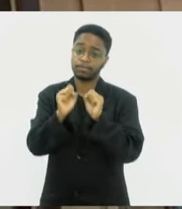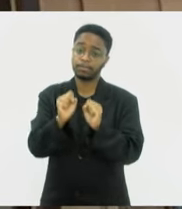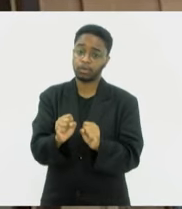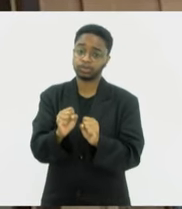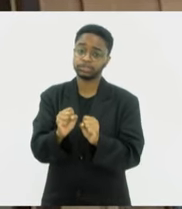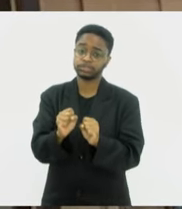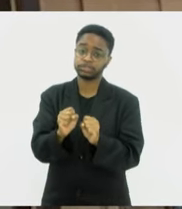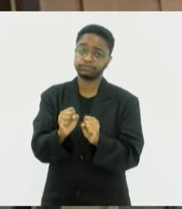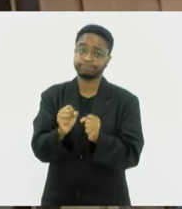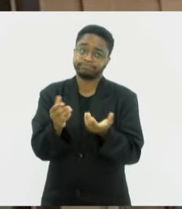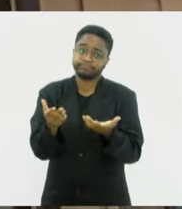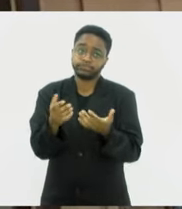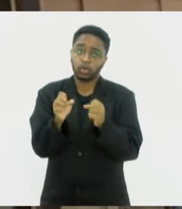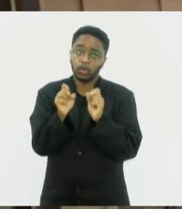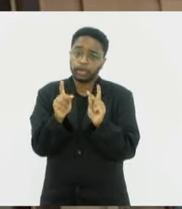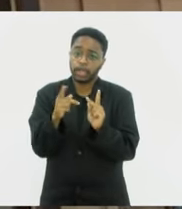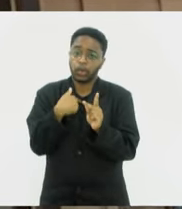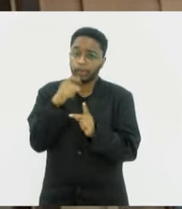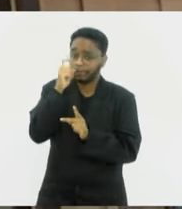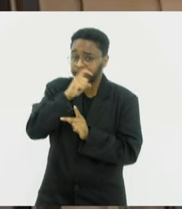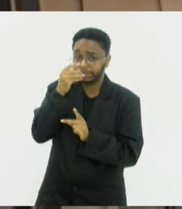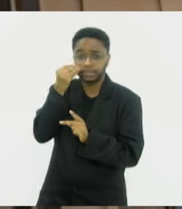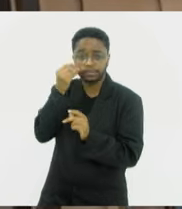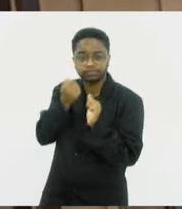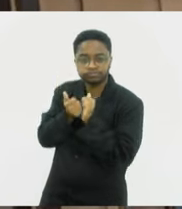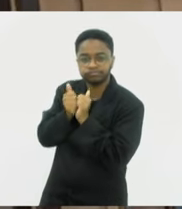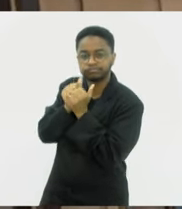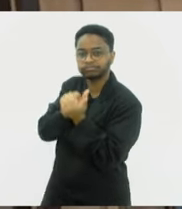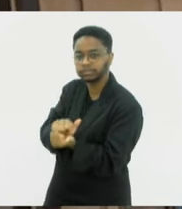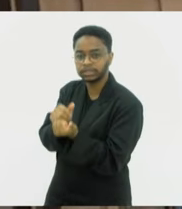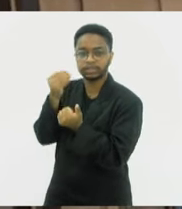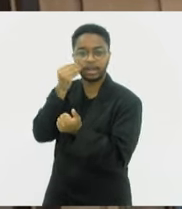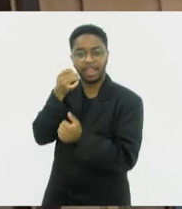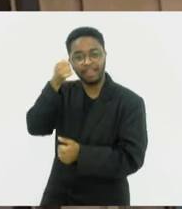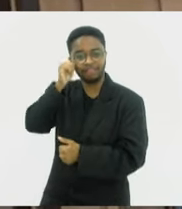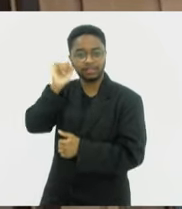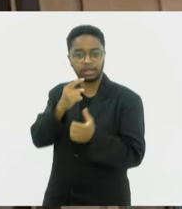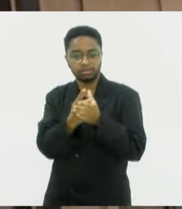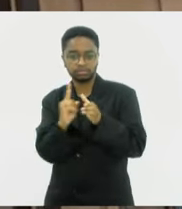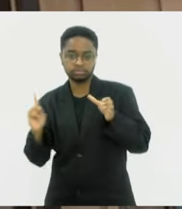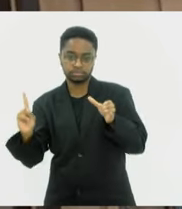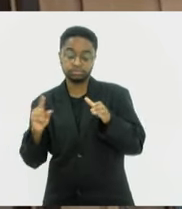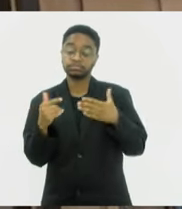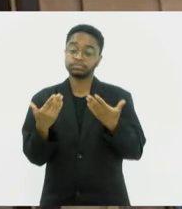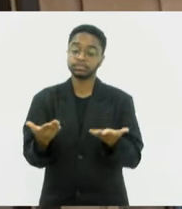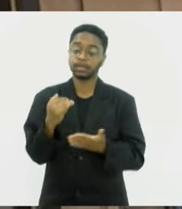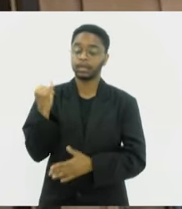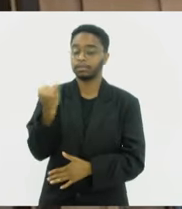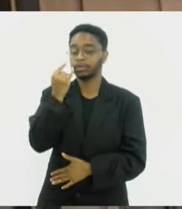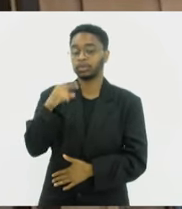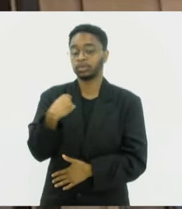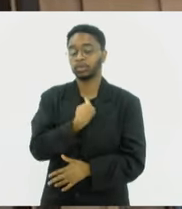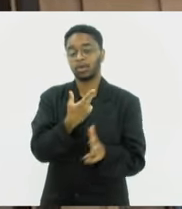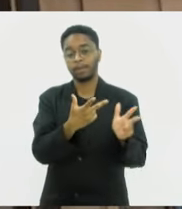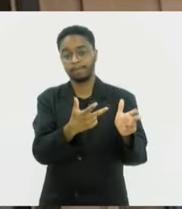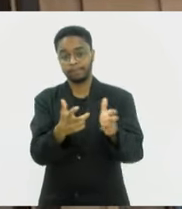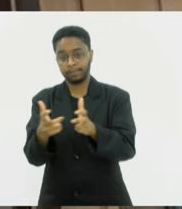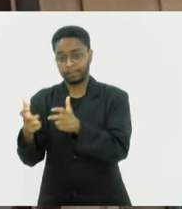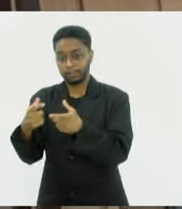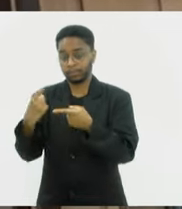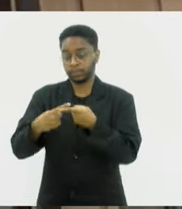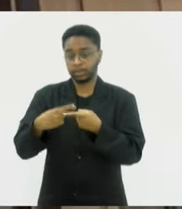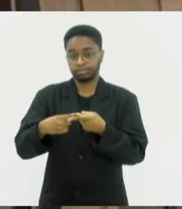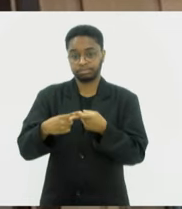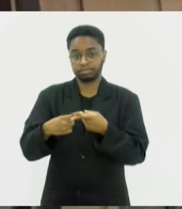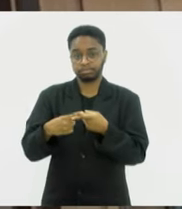a mentir para se encaixar ou evitar de serem excluídas. É importante a gente observar que independente